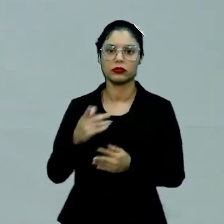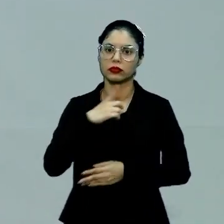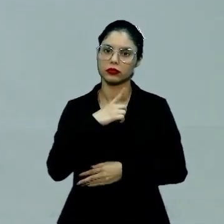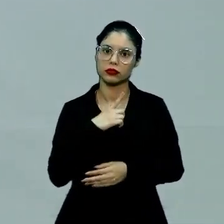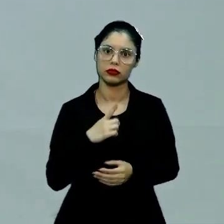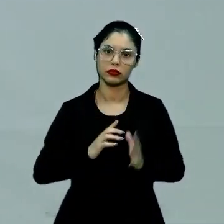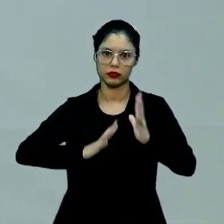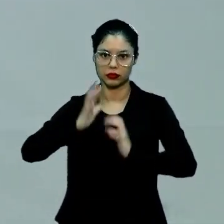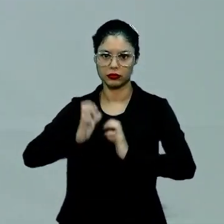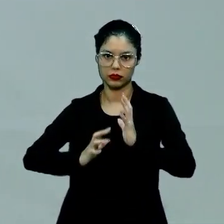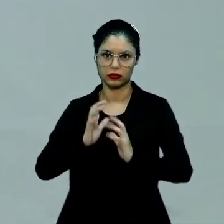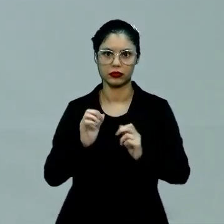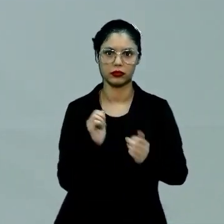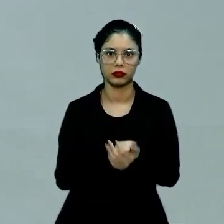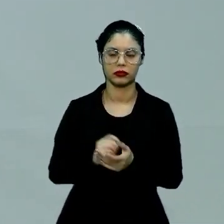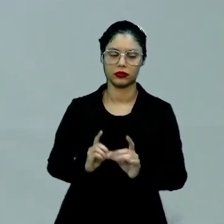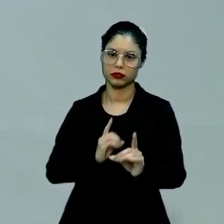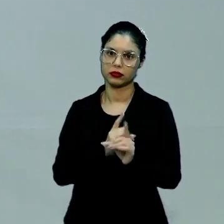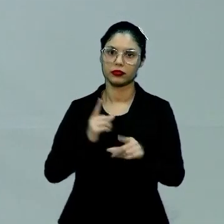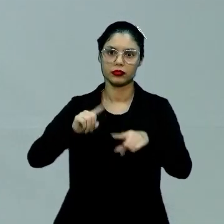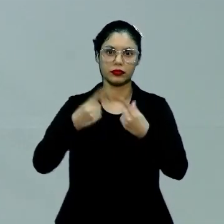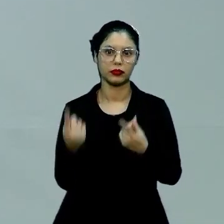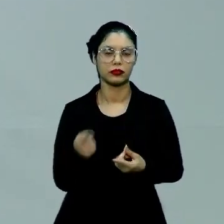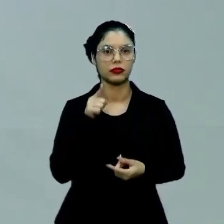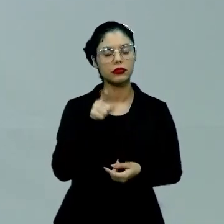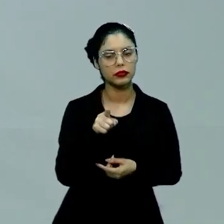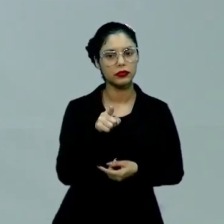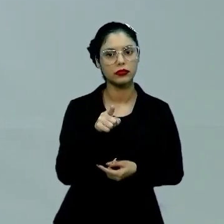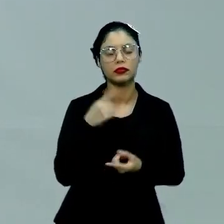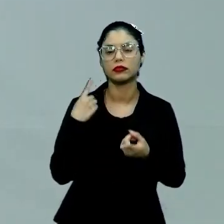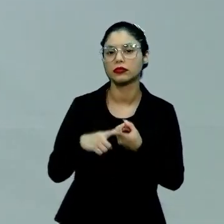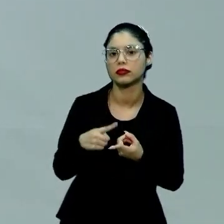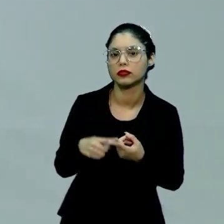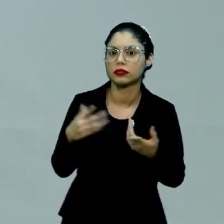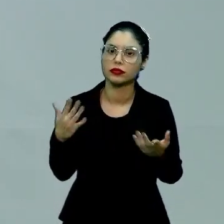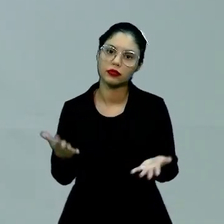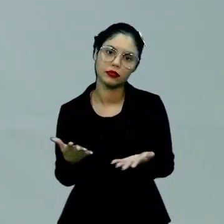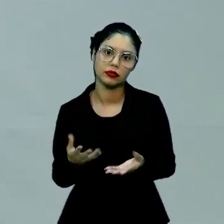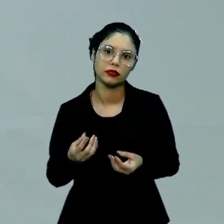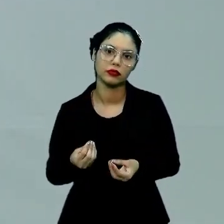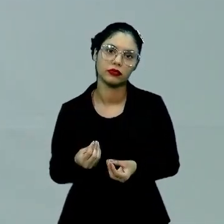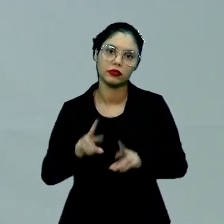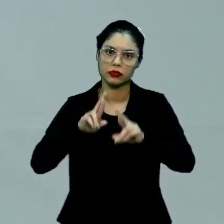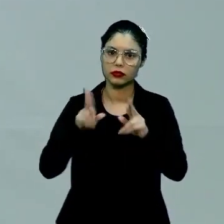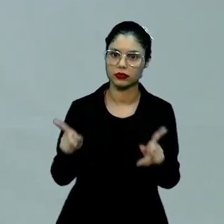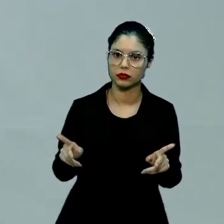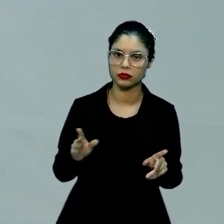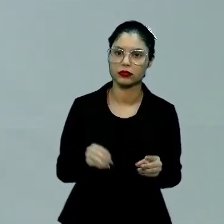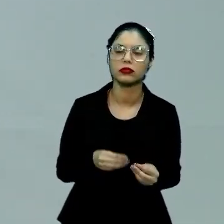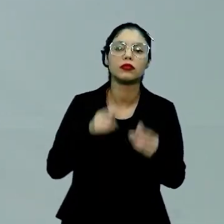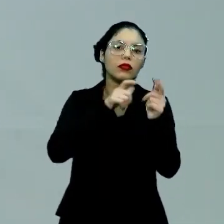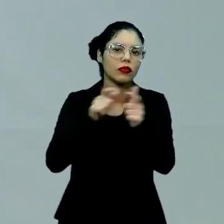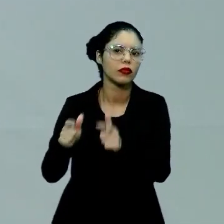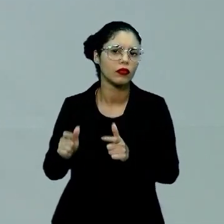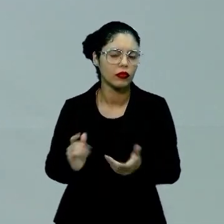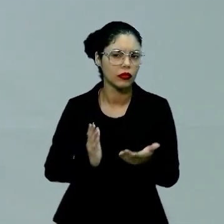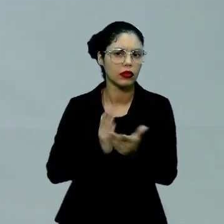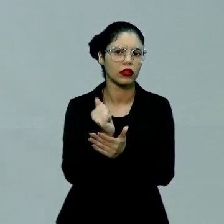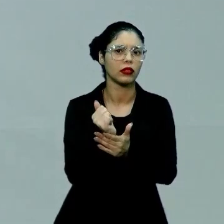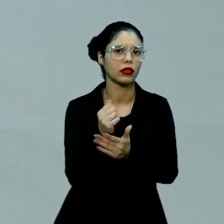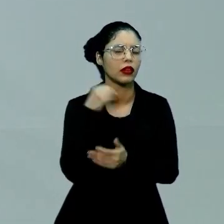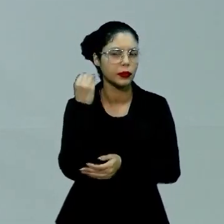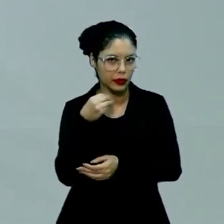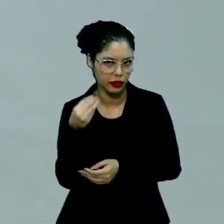algum atrito. Por quê? Isso aqui eu não me identifico. Mas você não se identifica por quê? O que é que lhe difere? Onde você vai buscar as